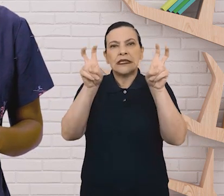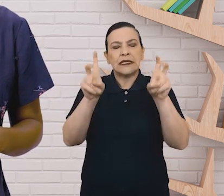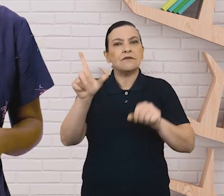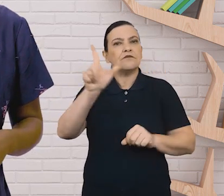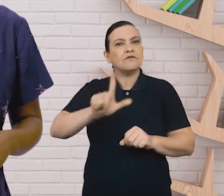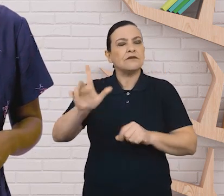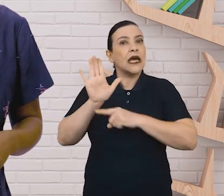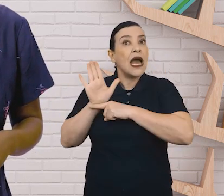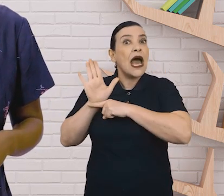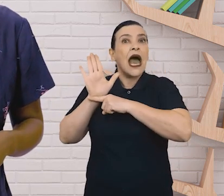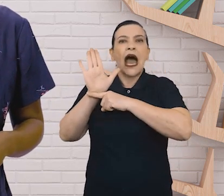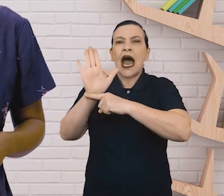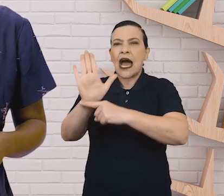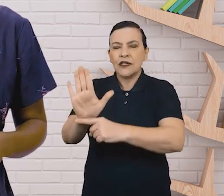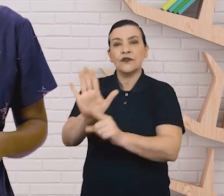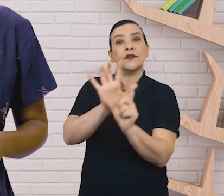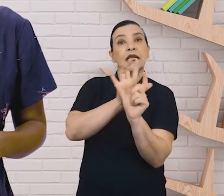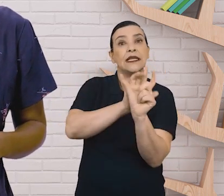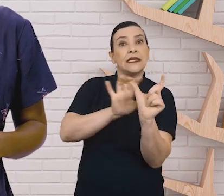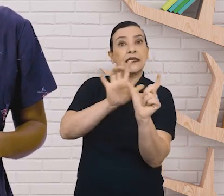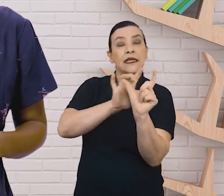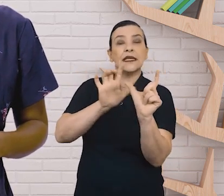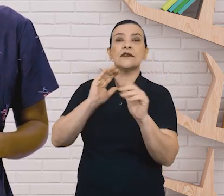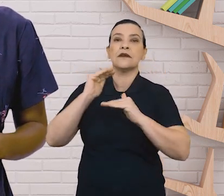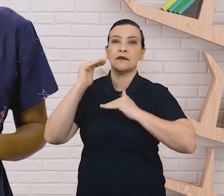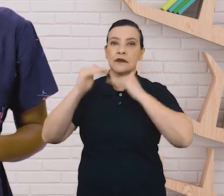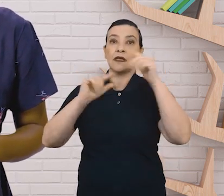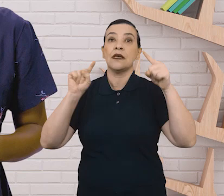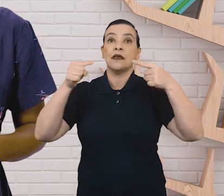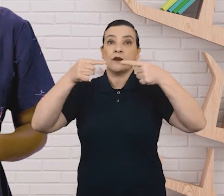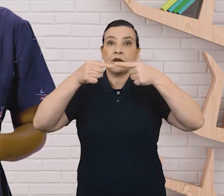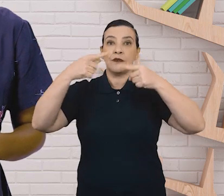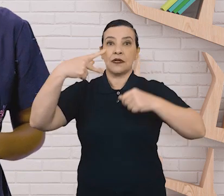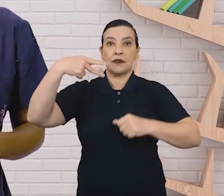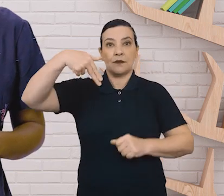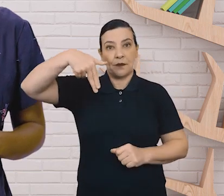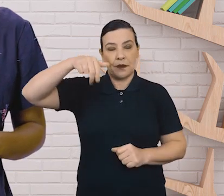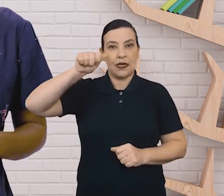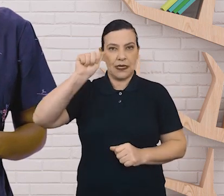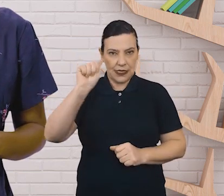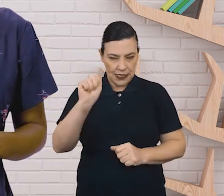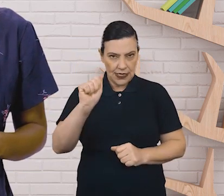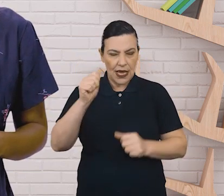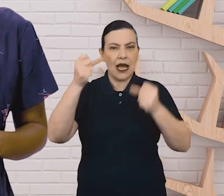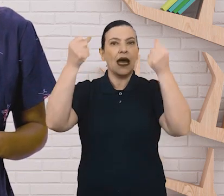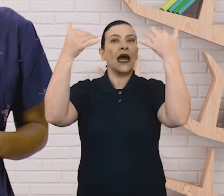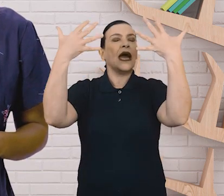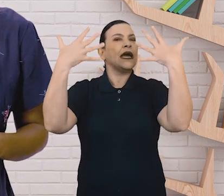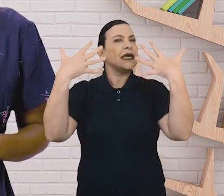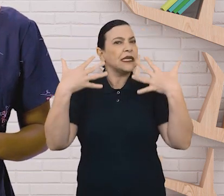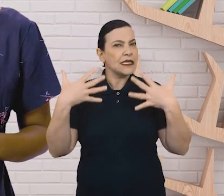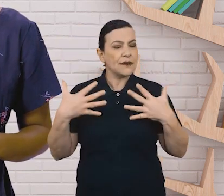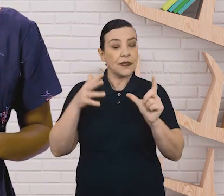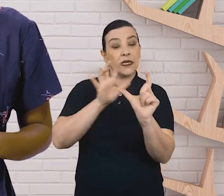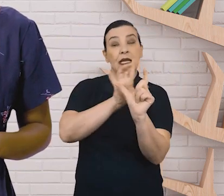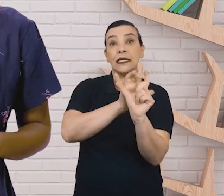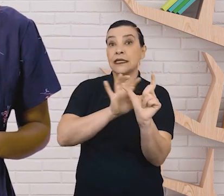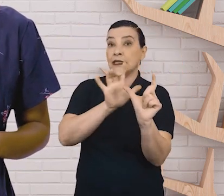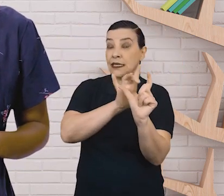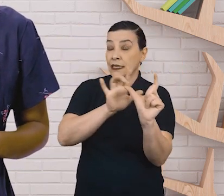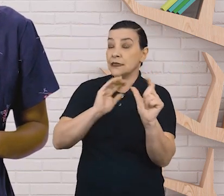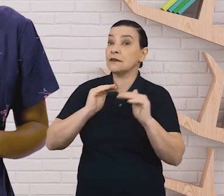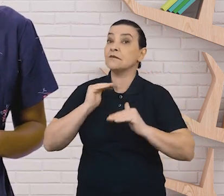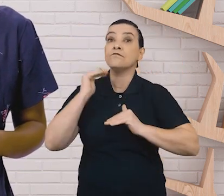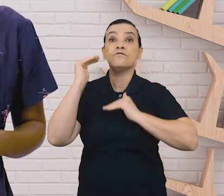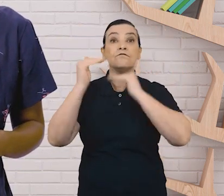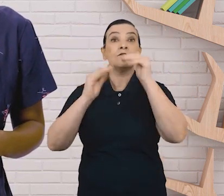contribui para o fomento da literacia emergente. Segundo a Política Nacional de Alfabetização, a PNA, a literacia